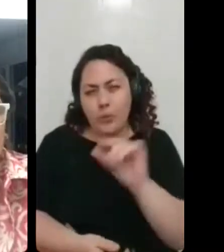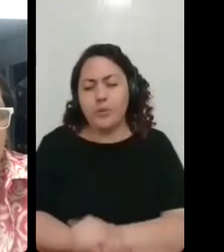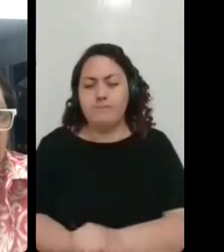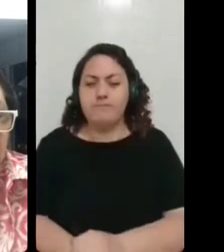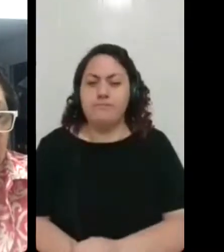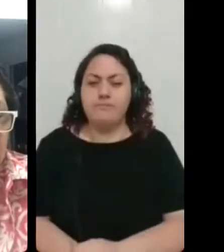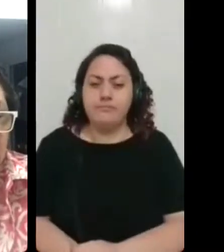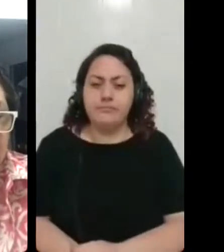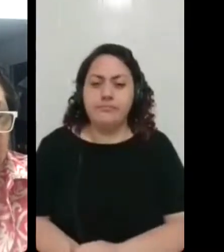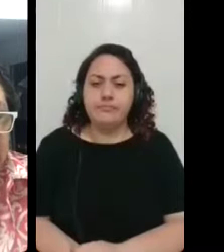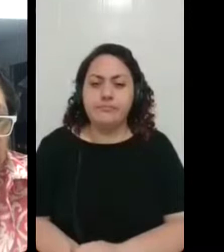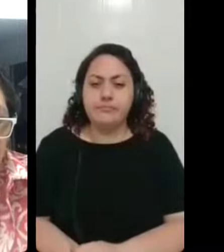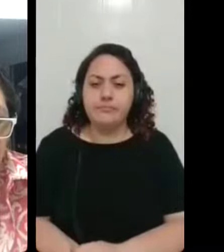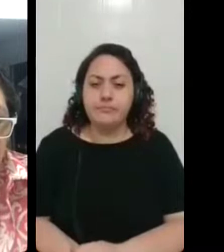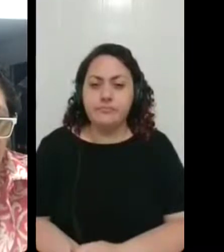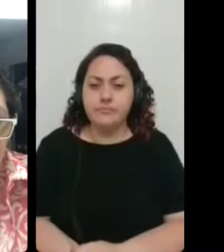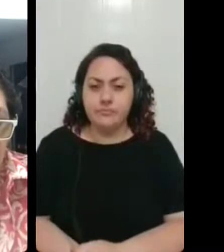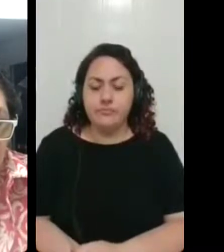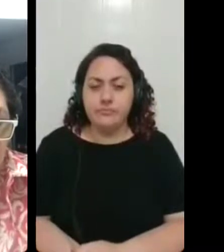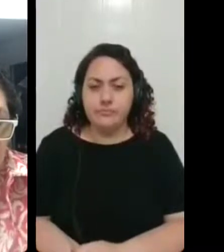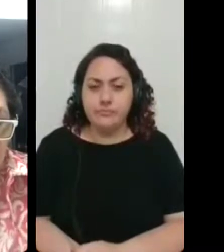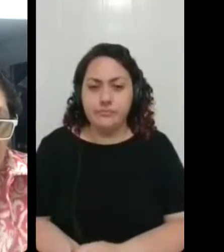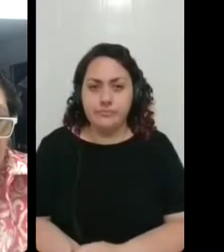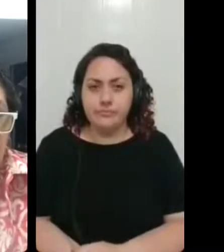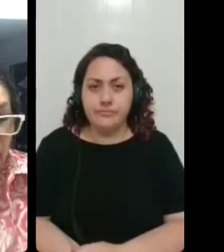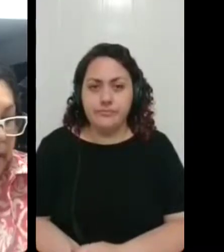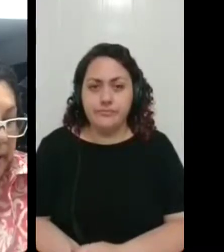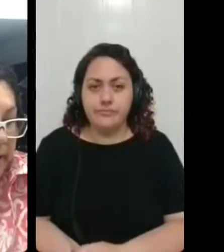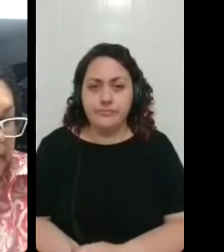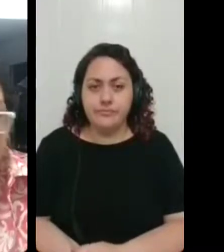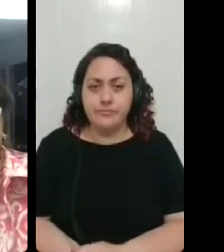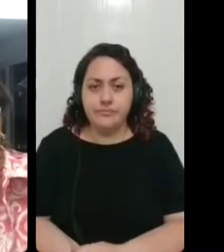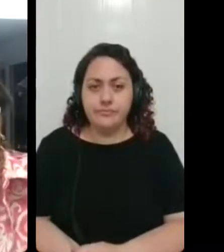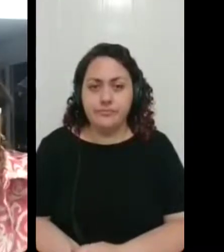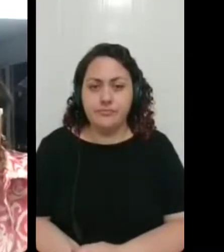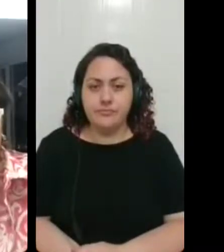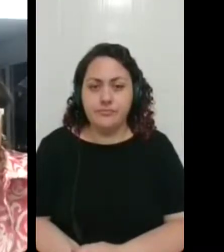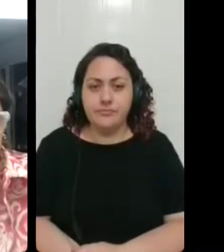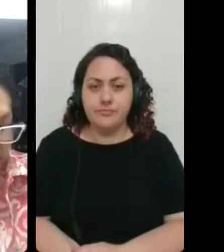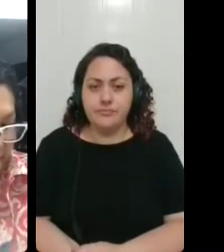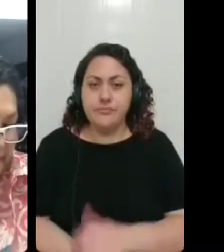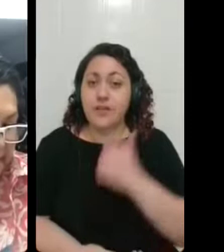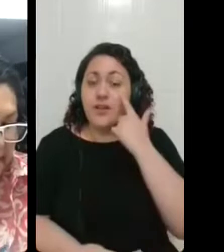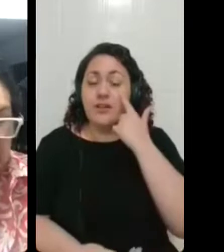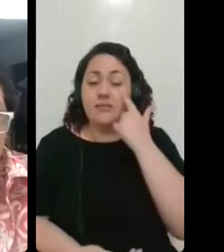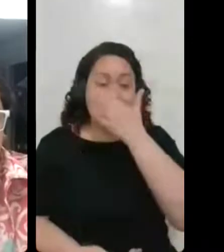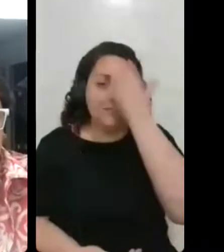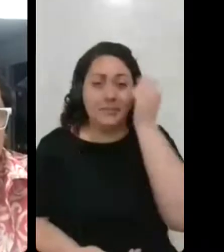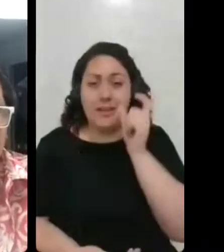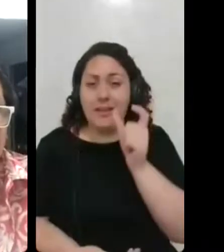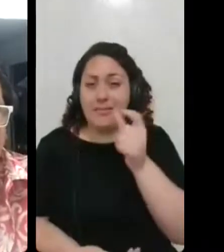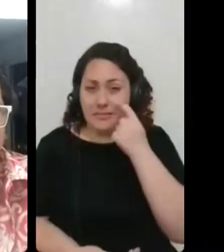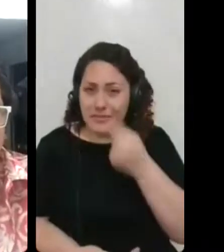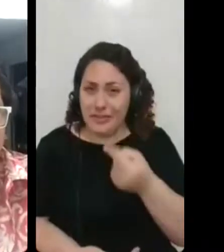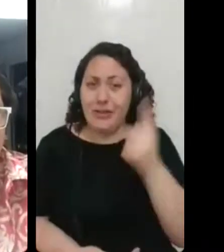é um, assim, um, olha aí, a falha cognitiva, Isadora,